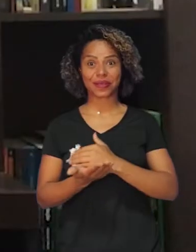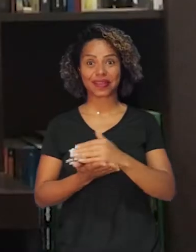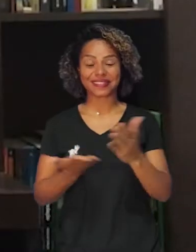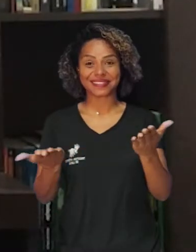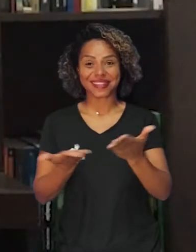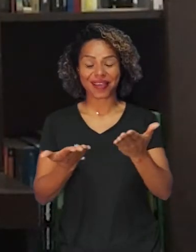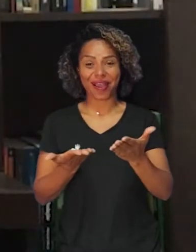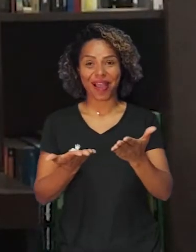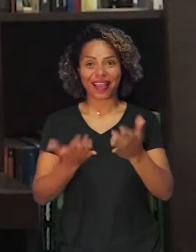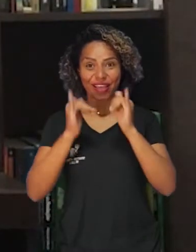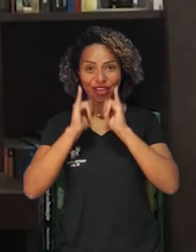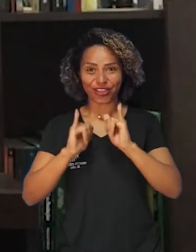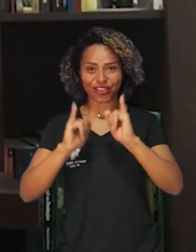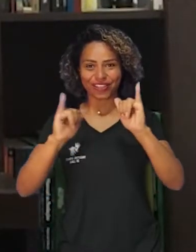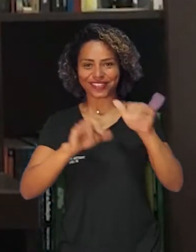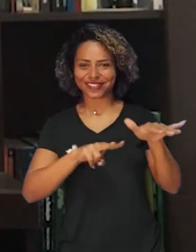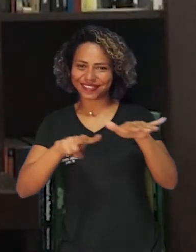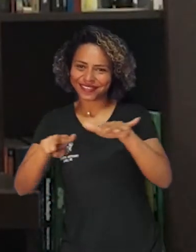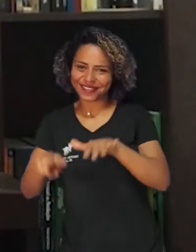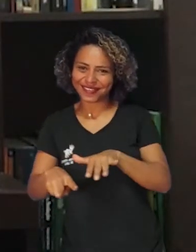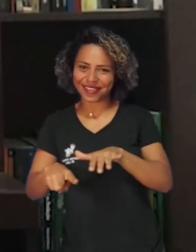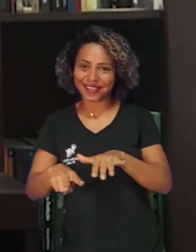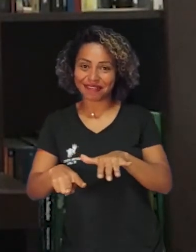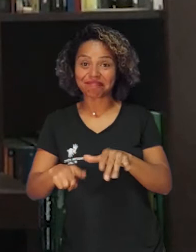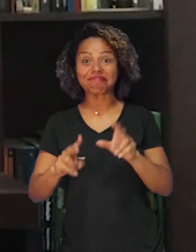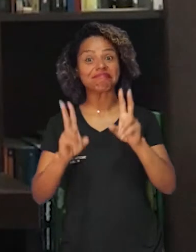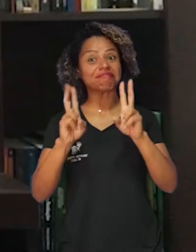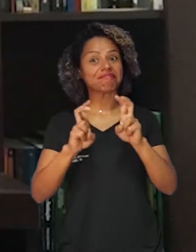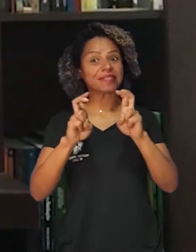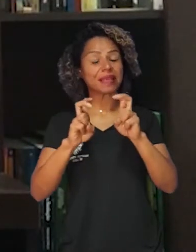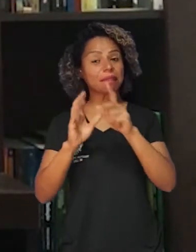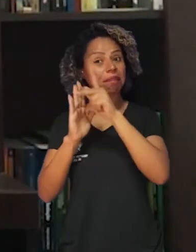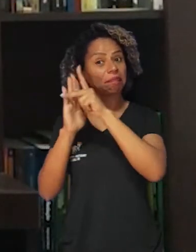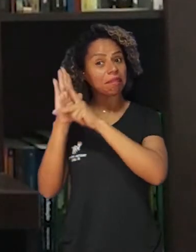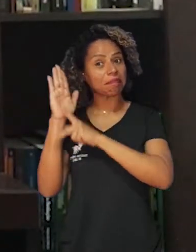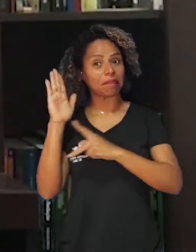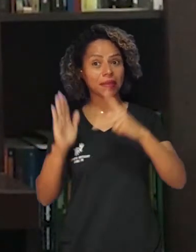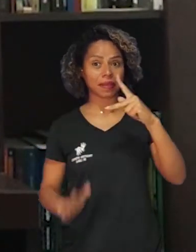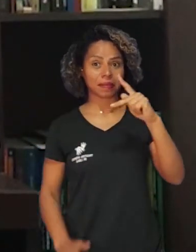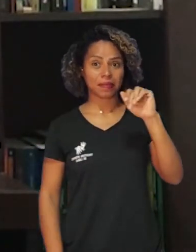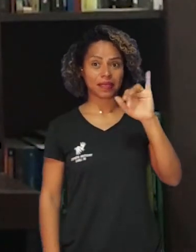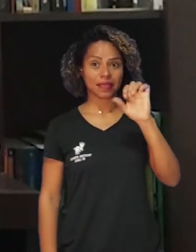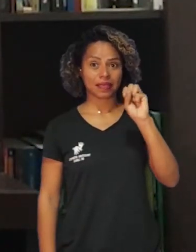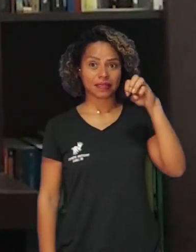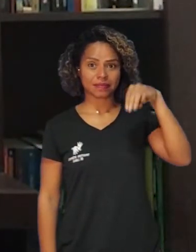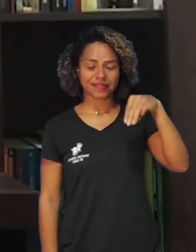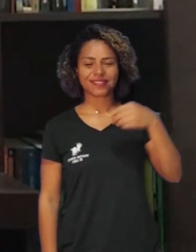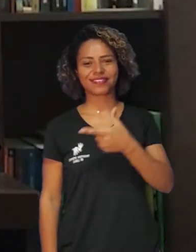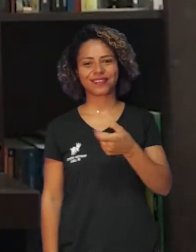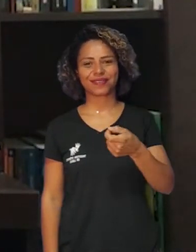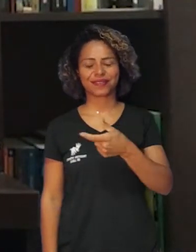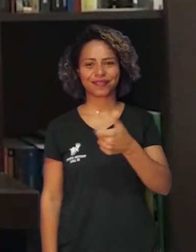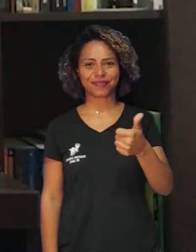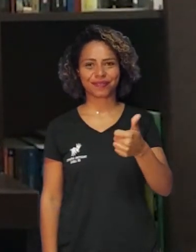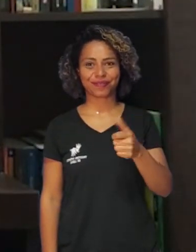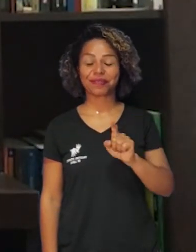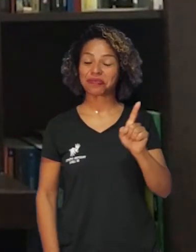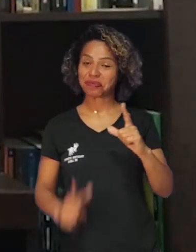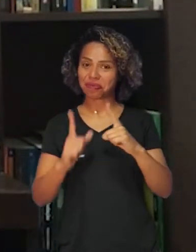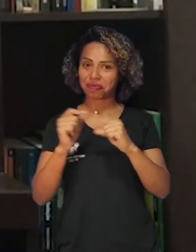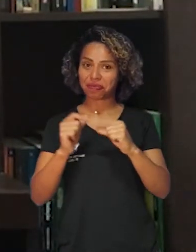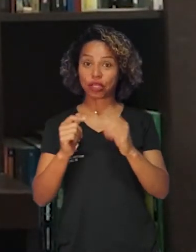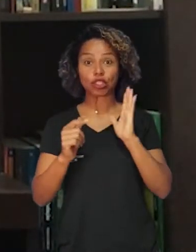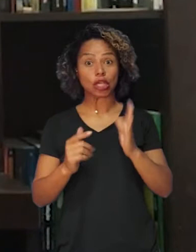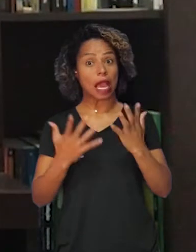Começamos o Boletim de Notícias dessa semana falando sobre o PISME 2021. A UFJF recebeu 108